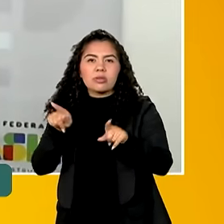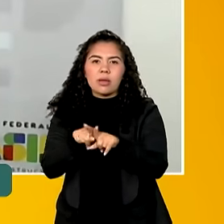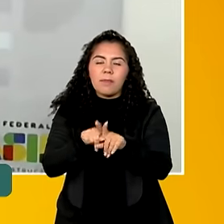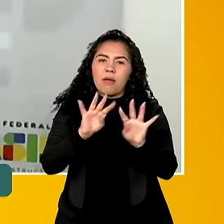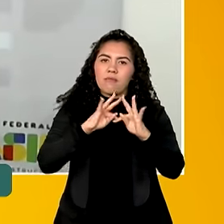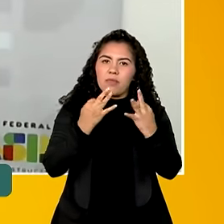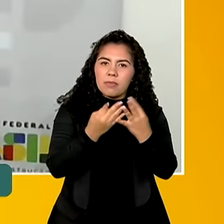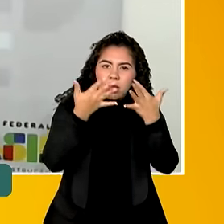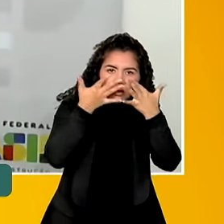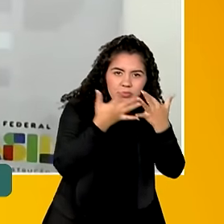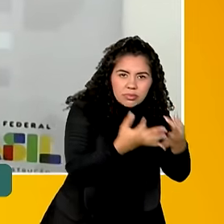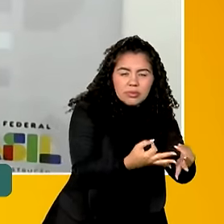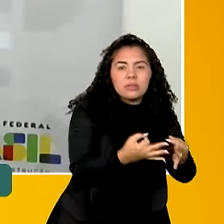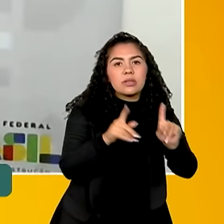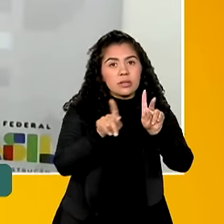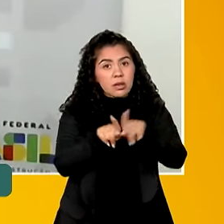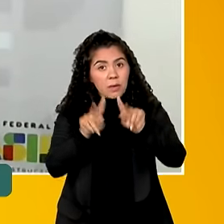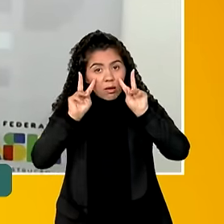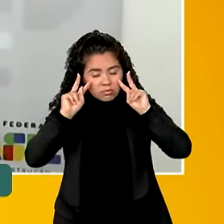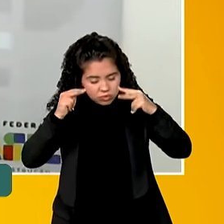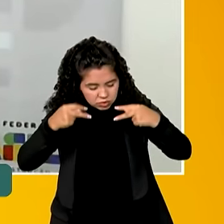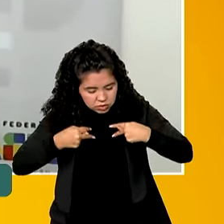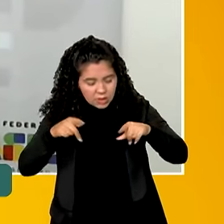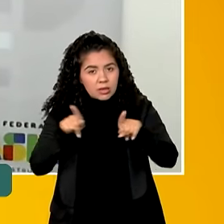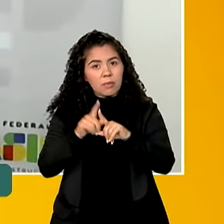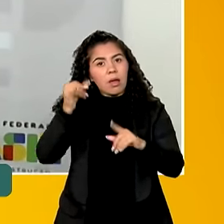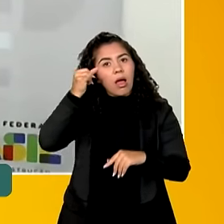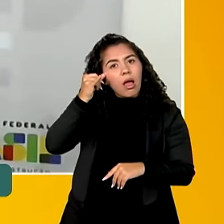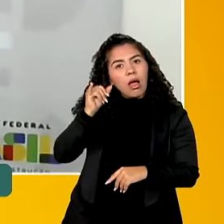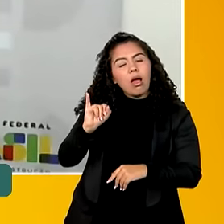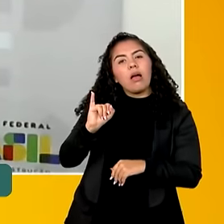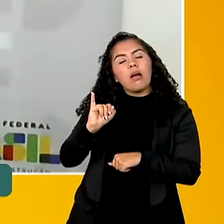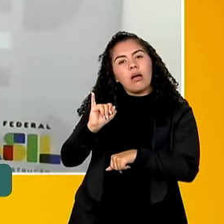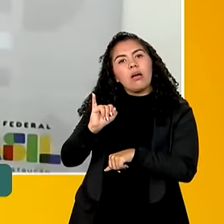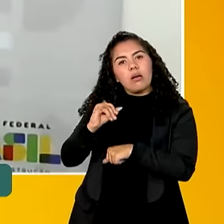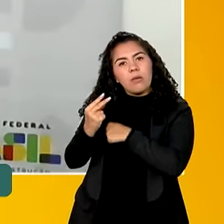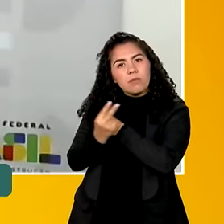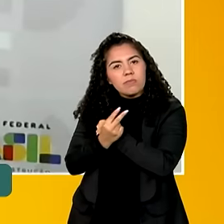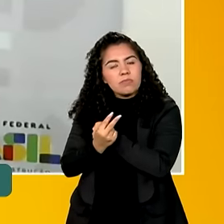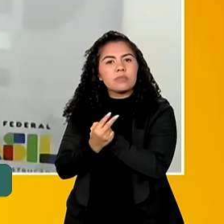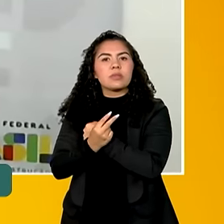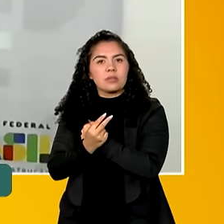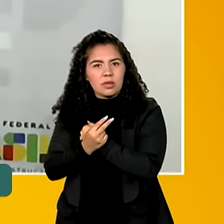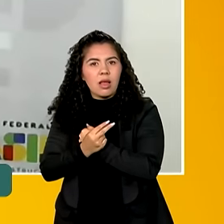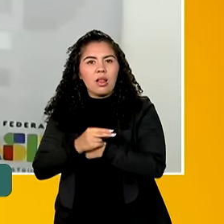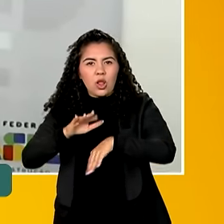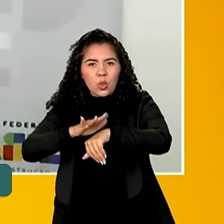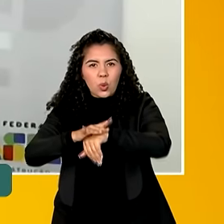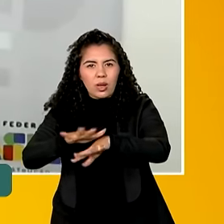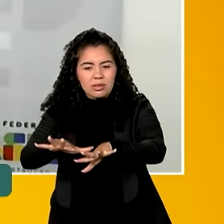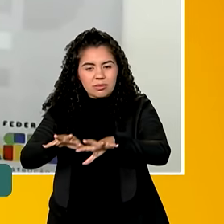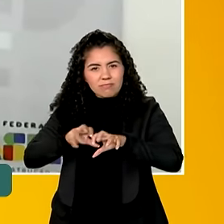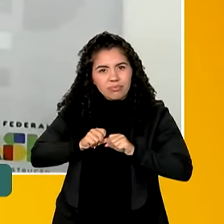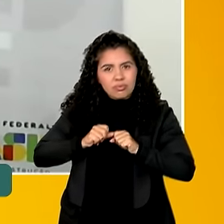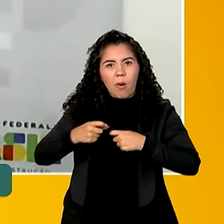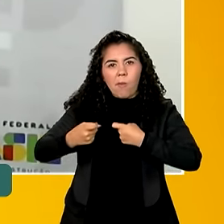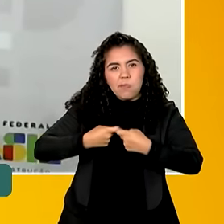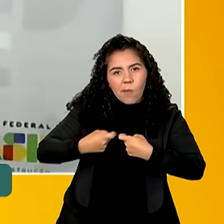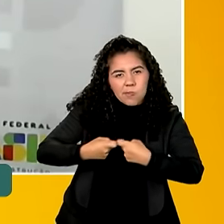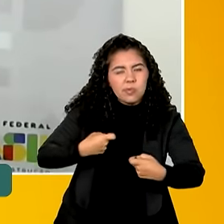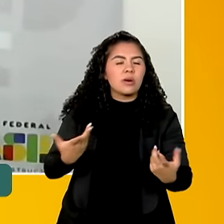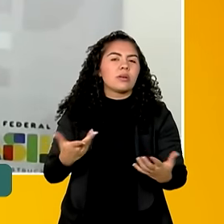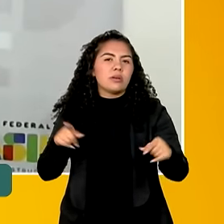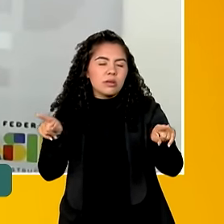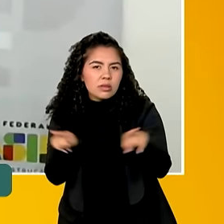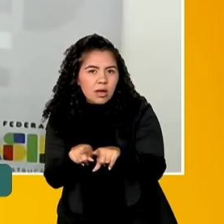e também prevenir infecções sexualmente transmissíveis, por exemplo, e